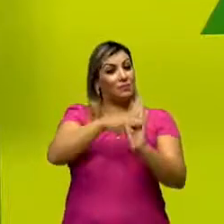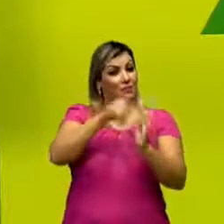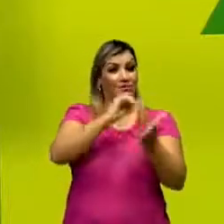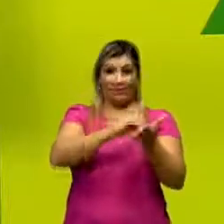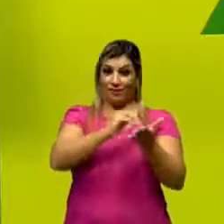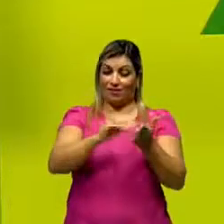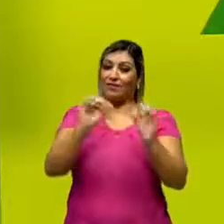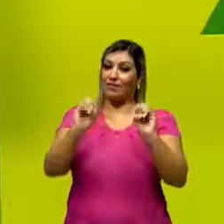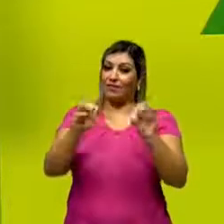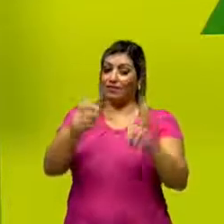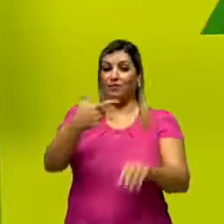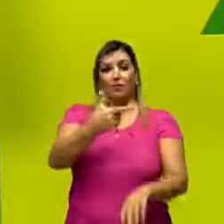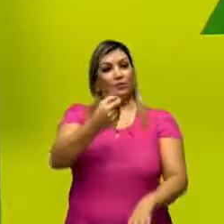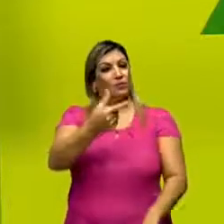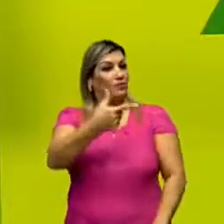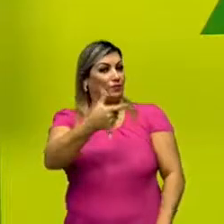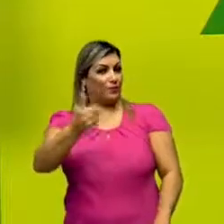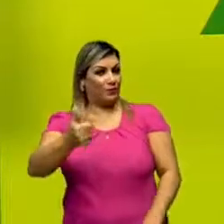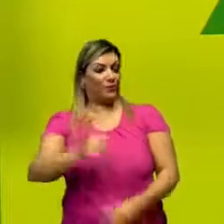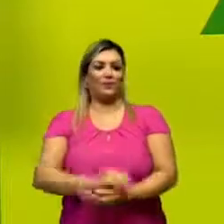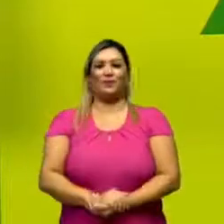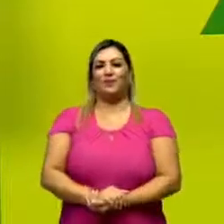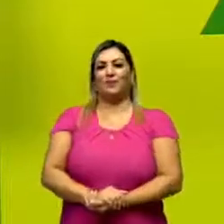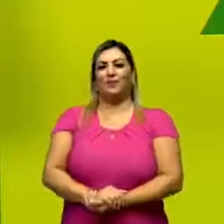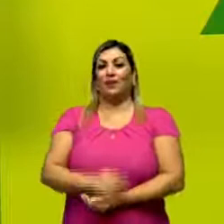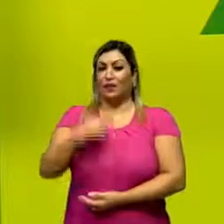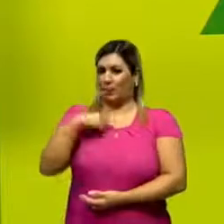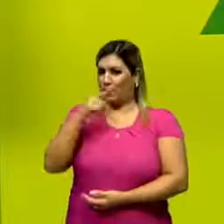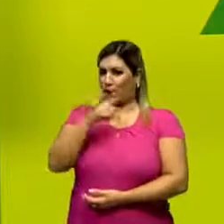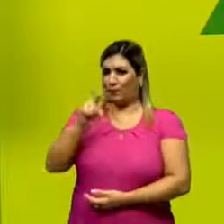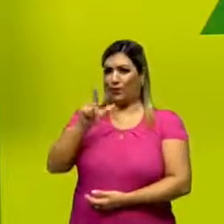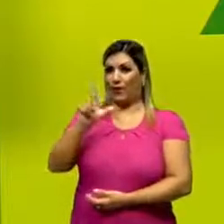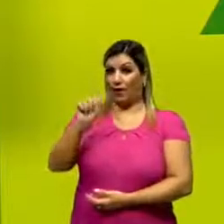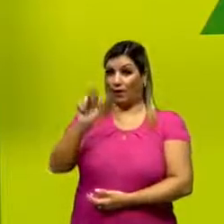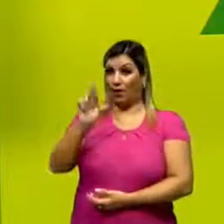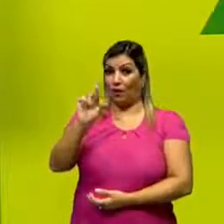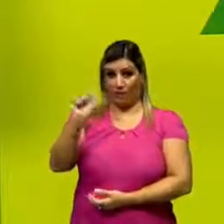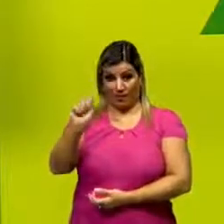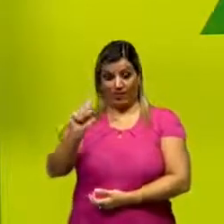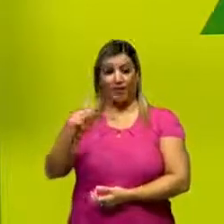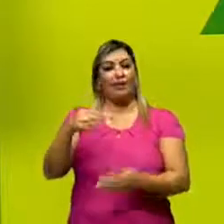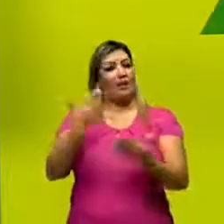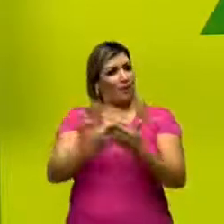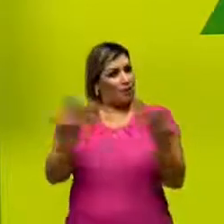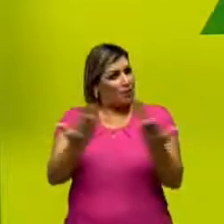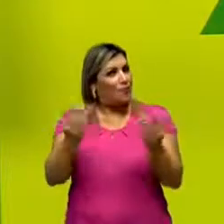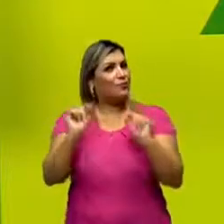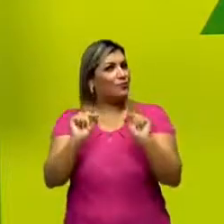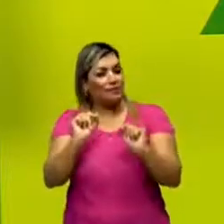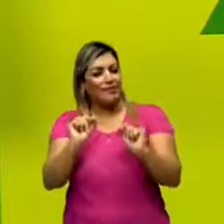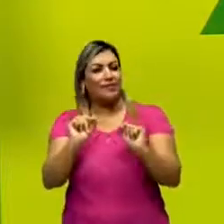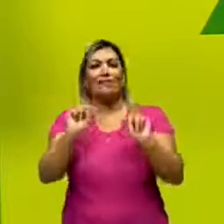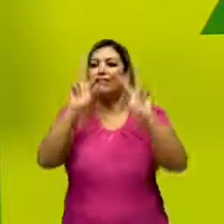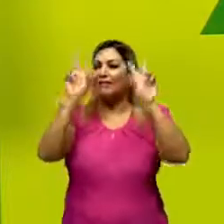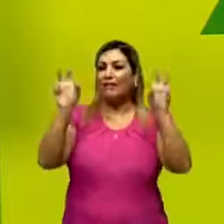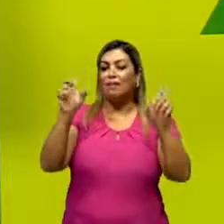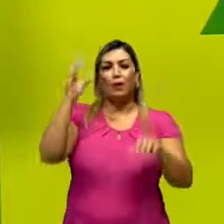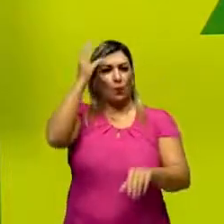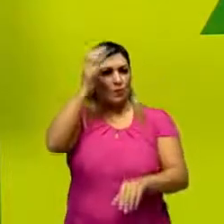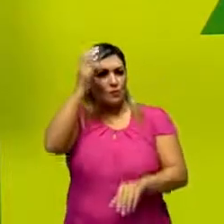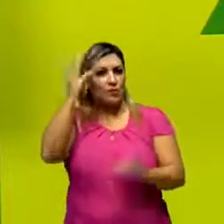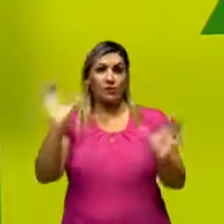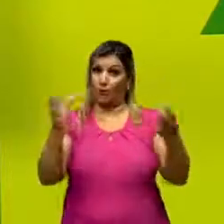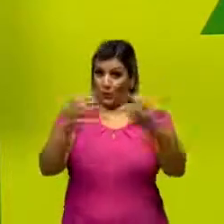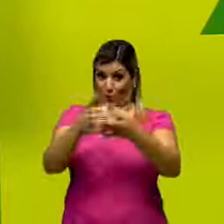que esse é o projeto Seduc em Ação 2021. Eu sou a professora Laura Macedo e a nossa aula de hoje é sobre consciência